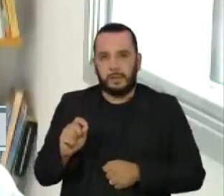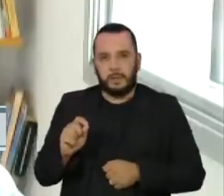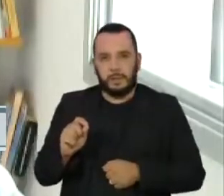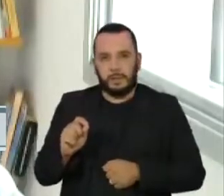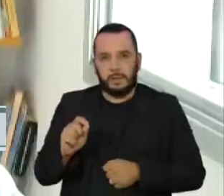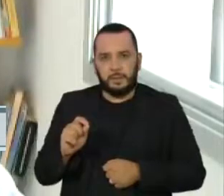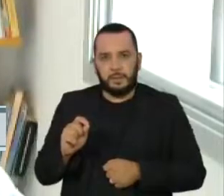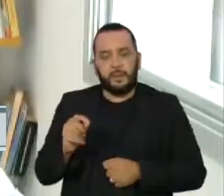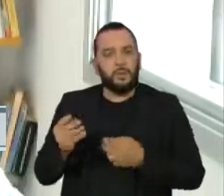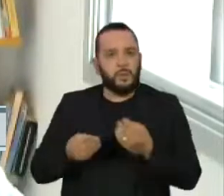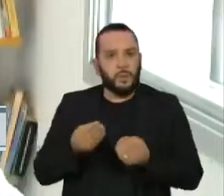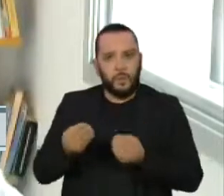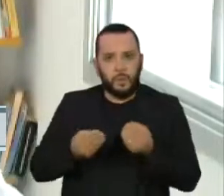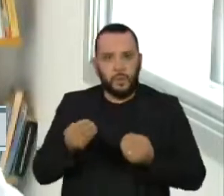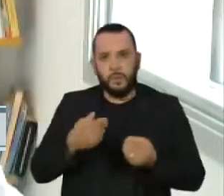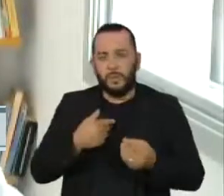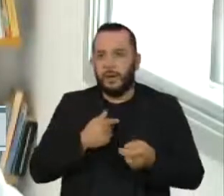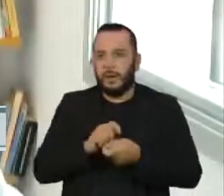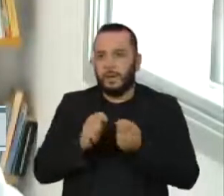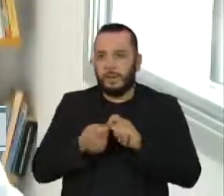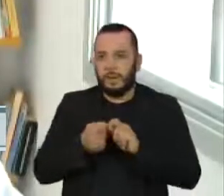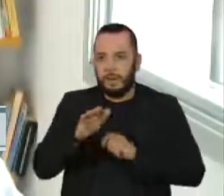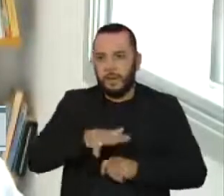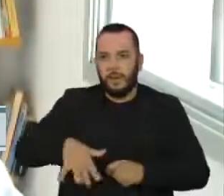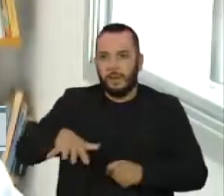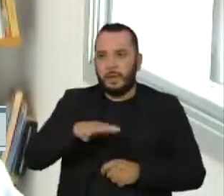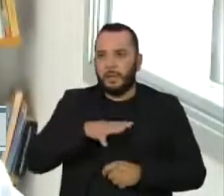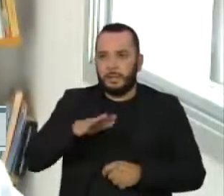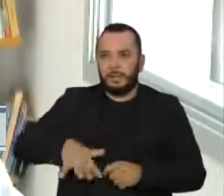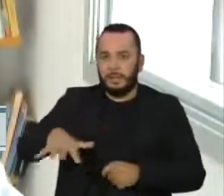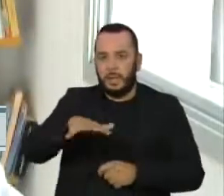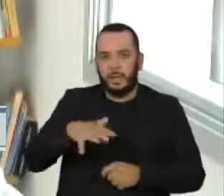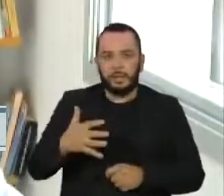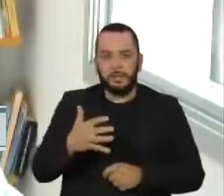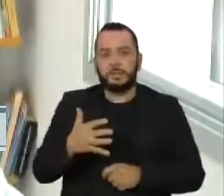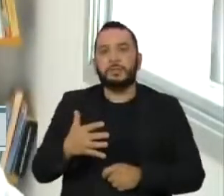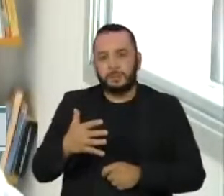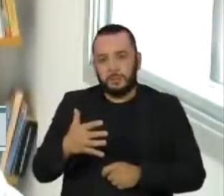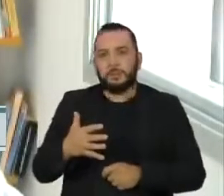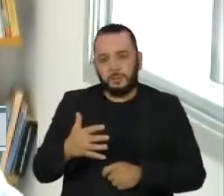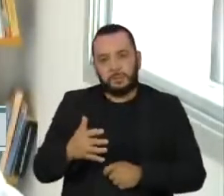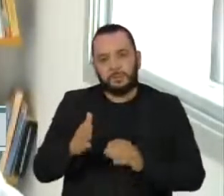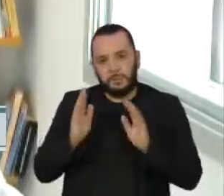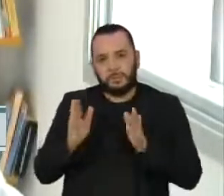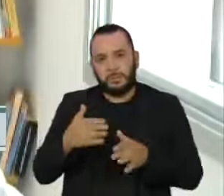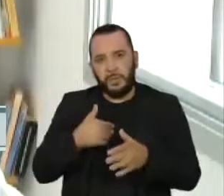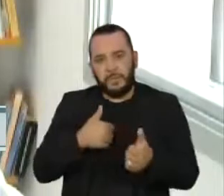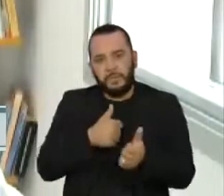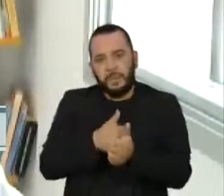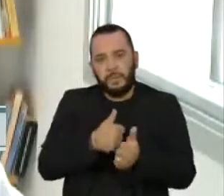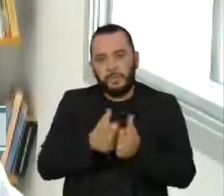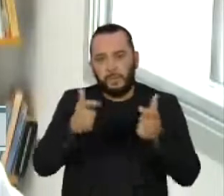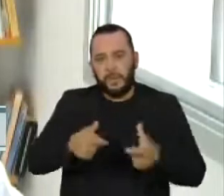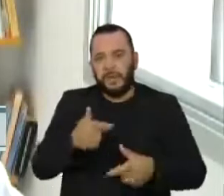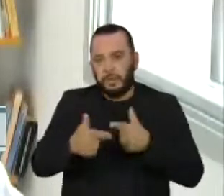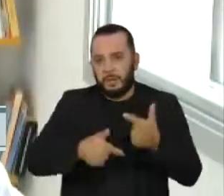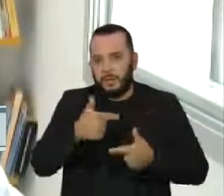de atençar um pouco mais as cidades que já existem, aproximar o local de trabalho